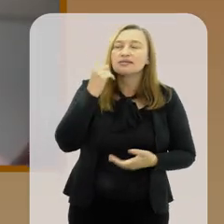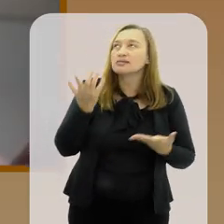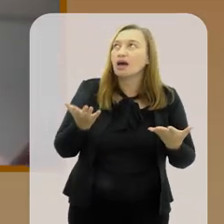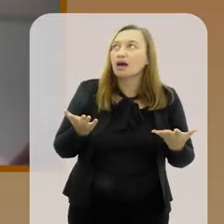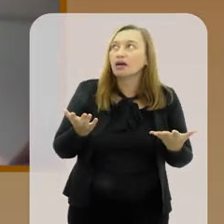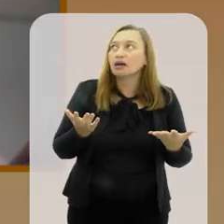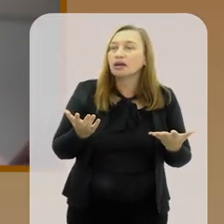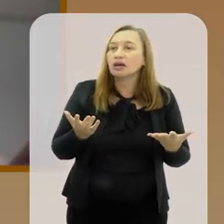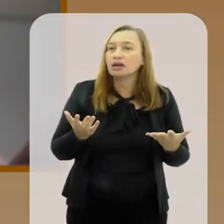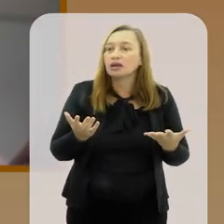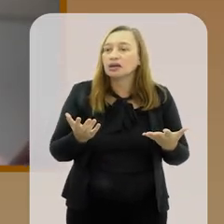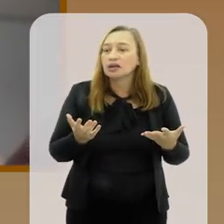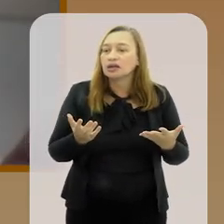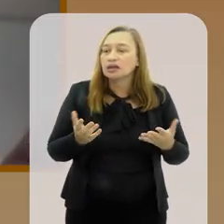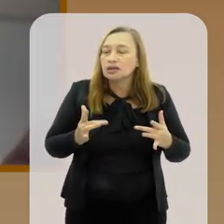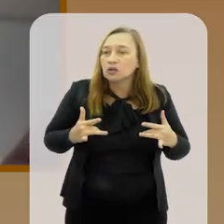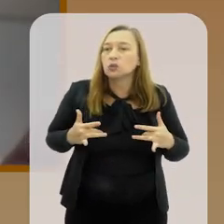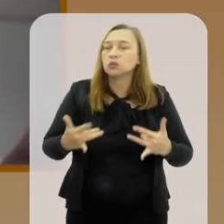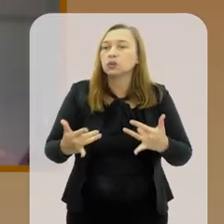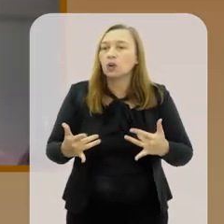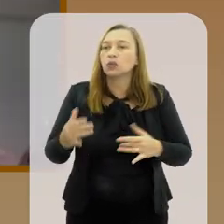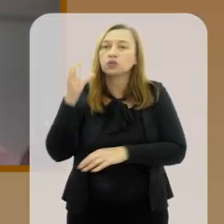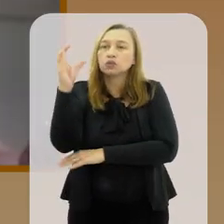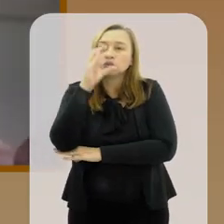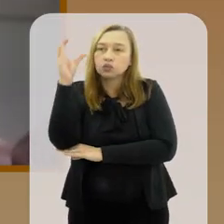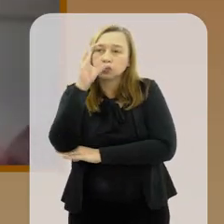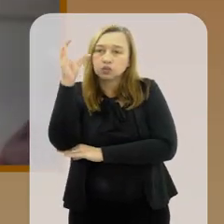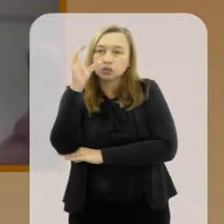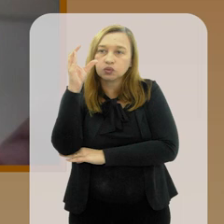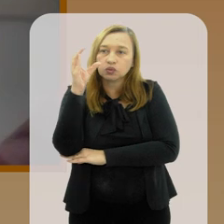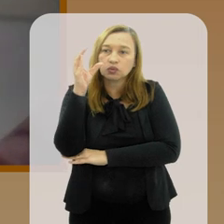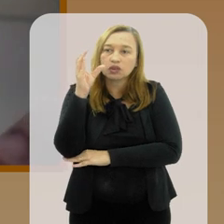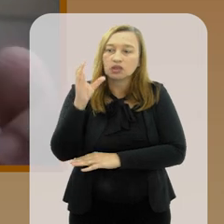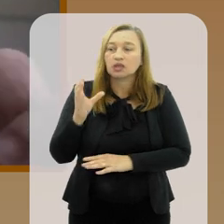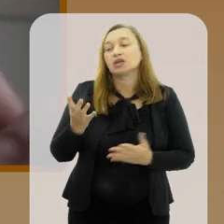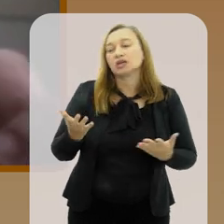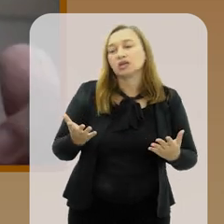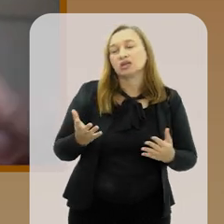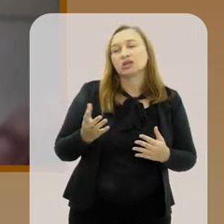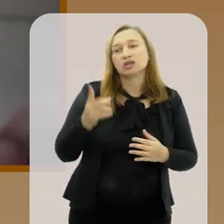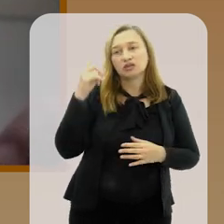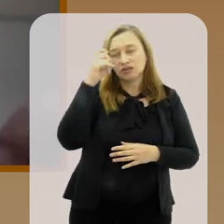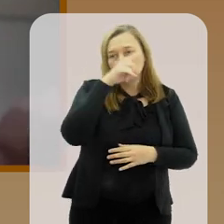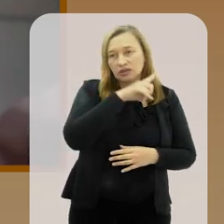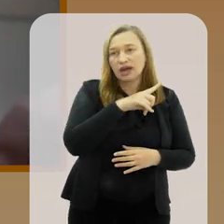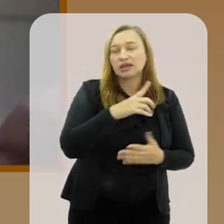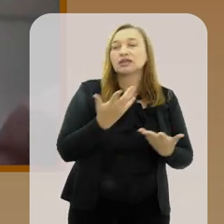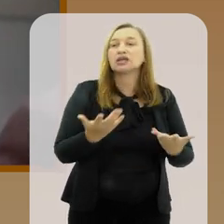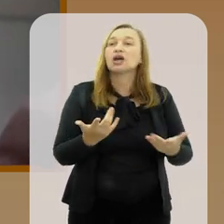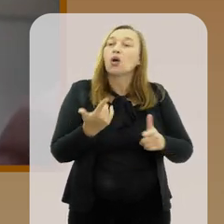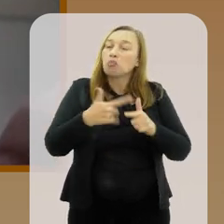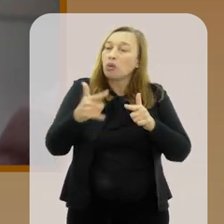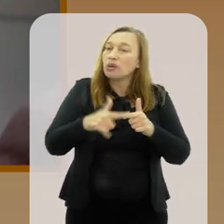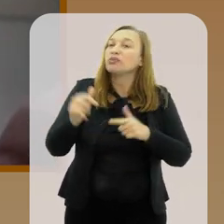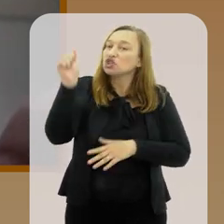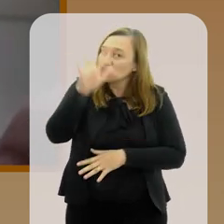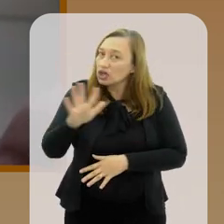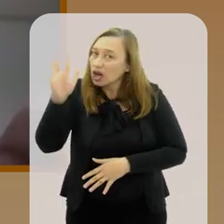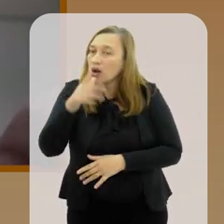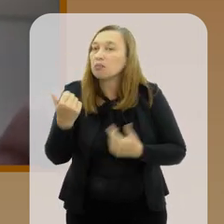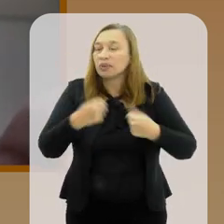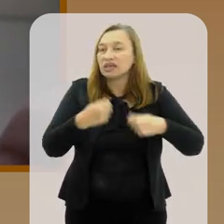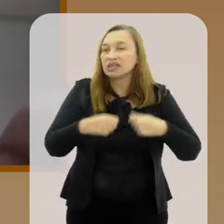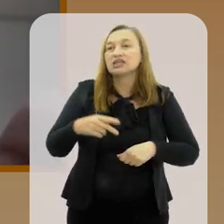fica difícil você pensar em se jogar em fazer ciência nessas condições e é um problema